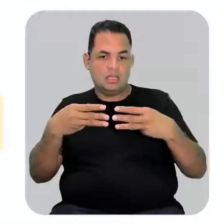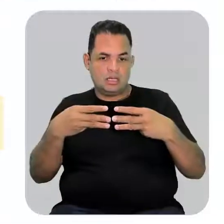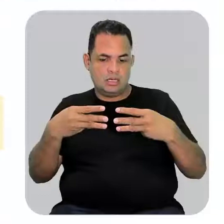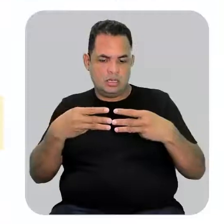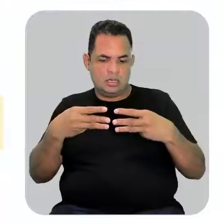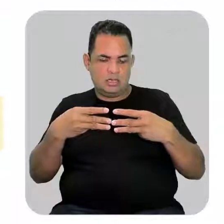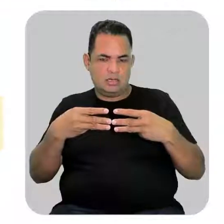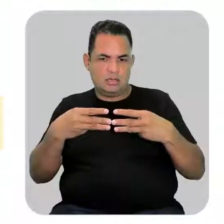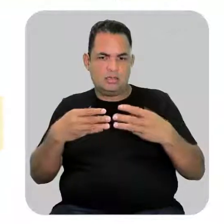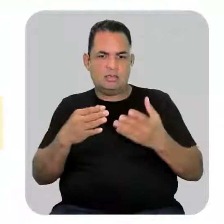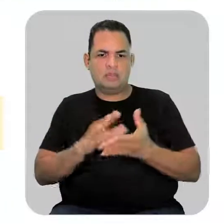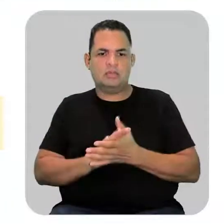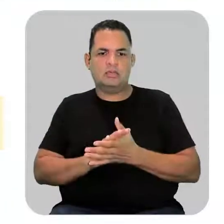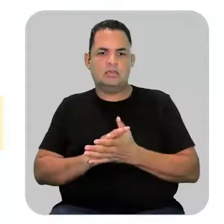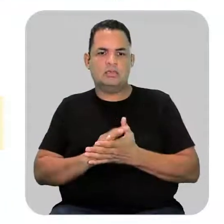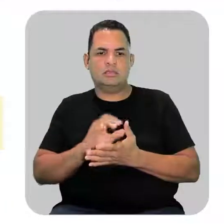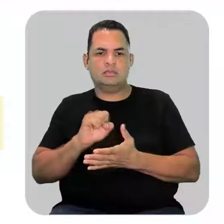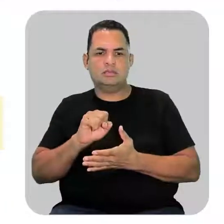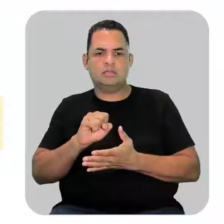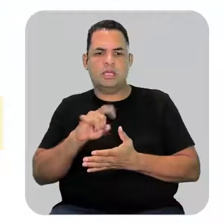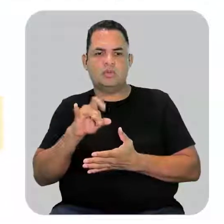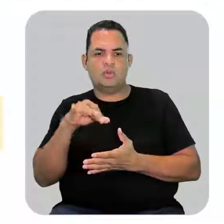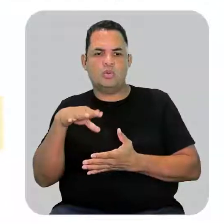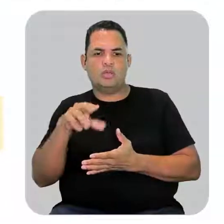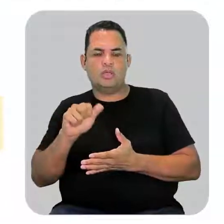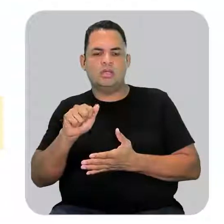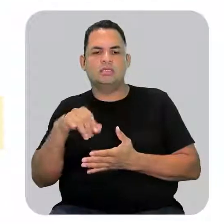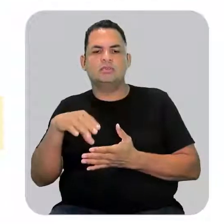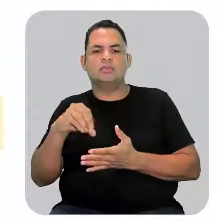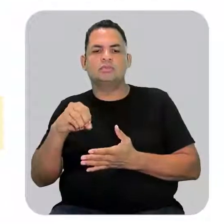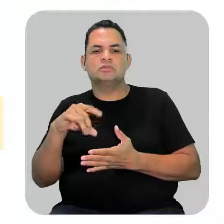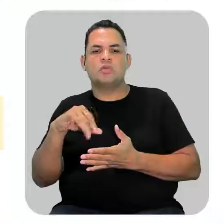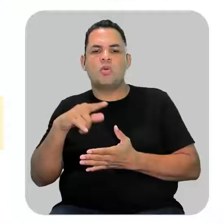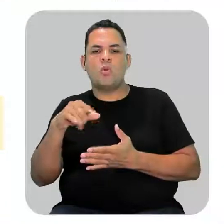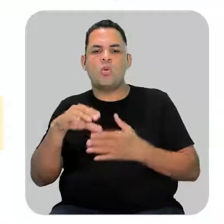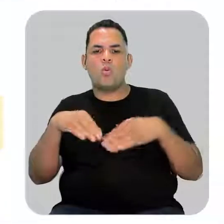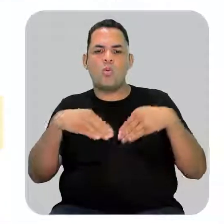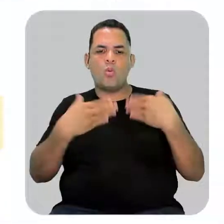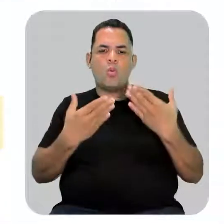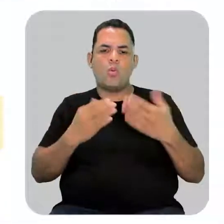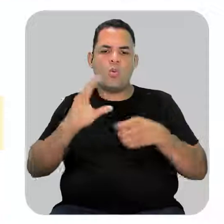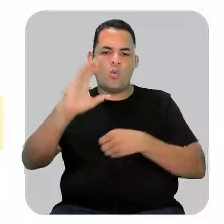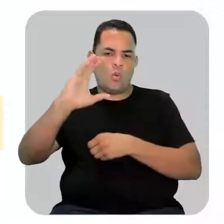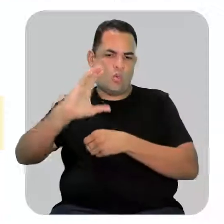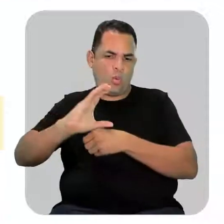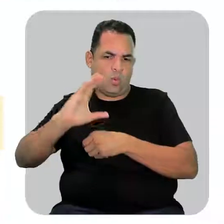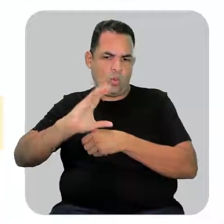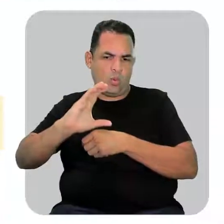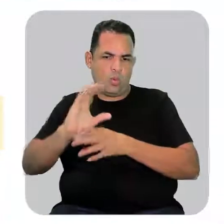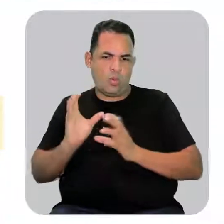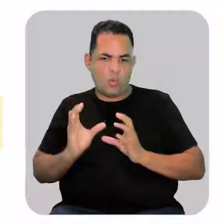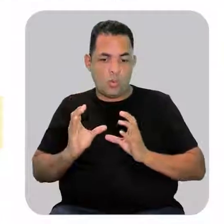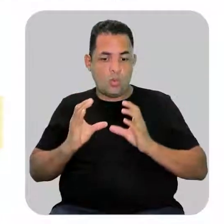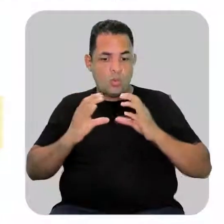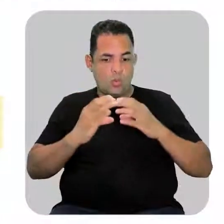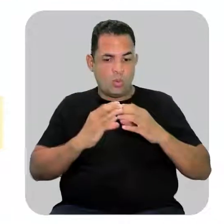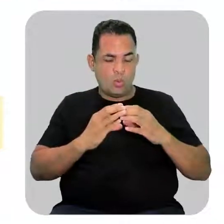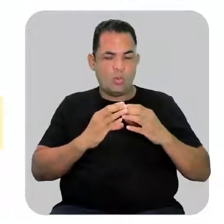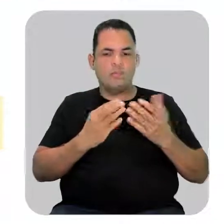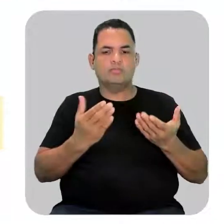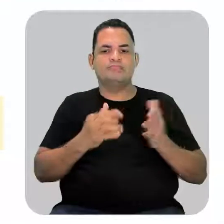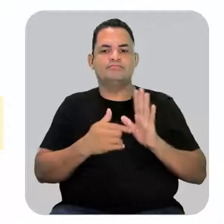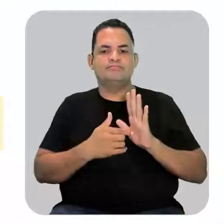saturação vai ser quando o meu carbono, ou o meu grupo orgânico,